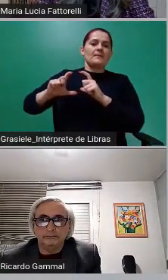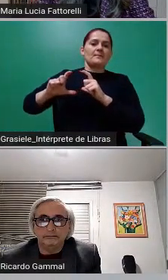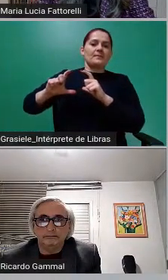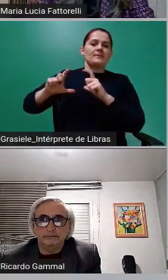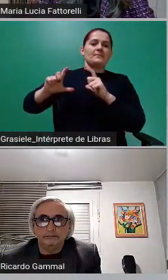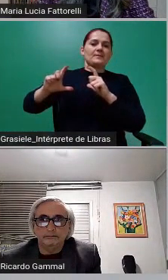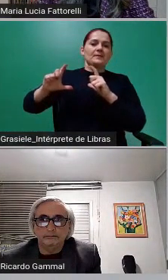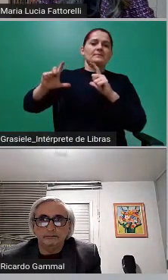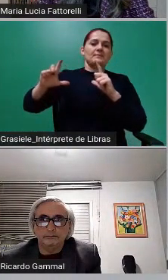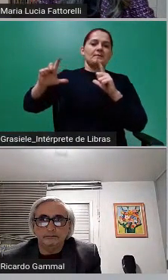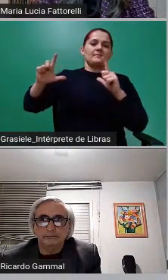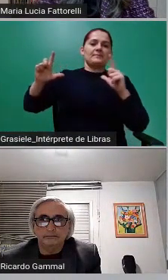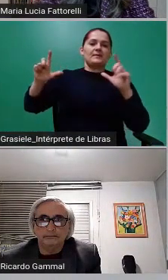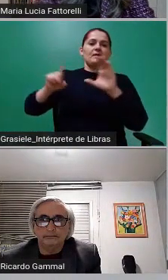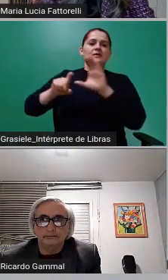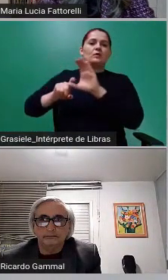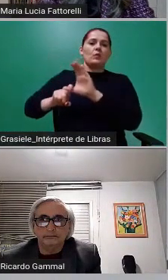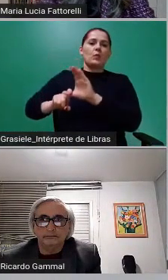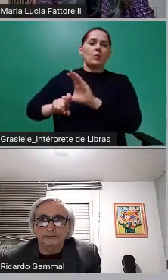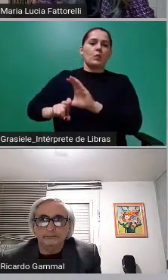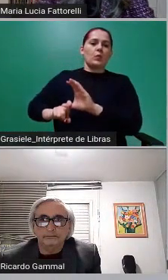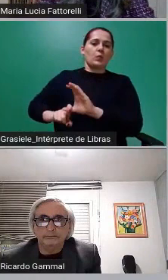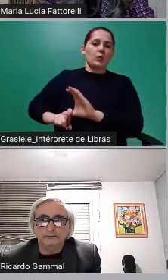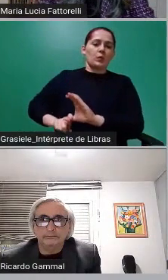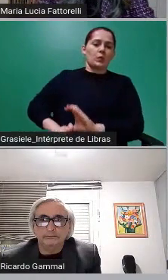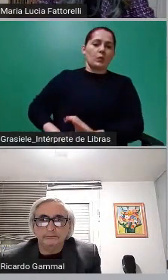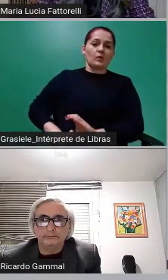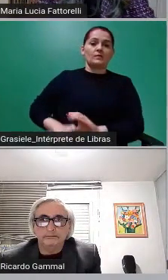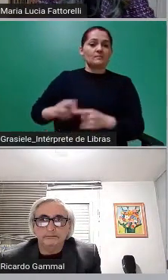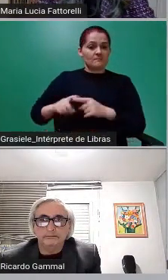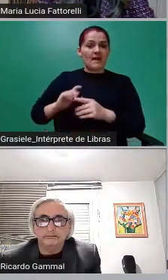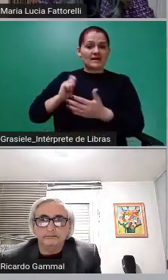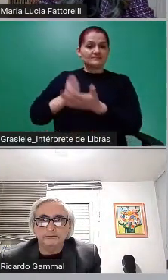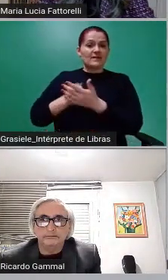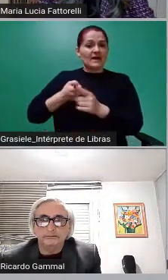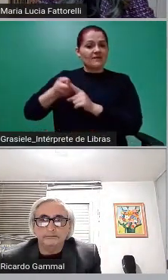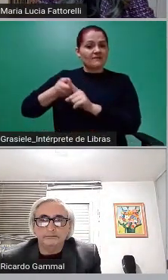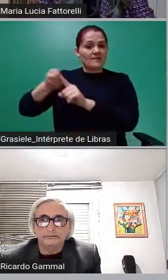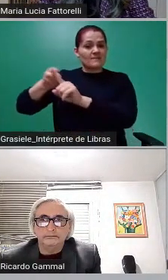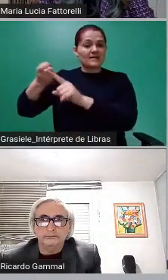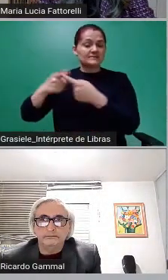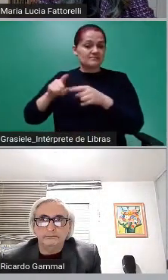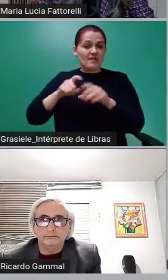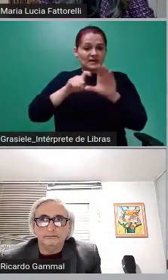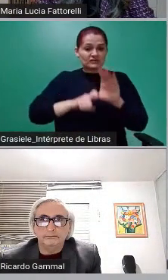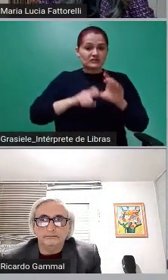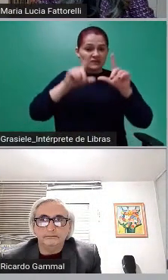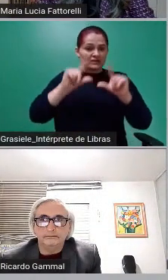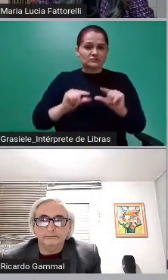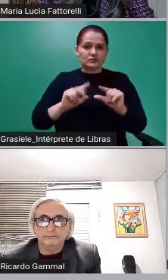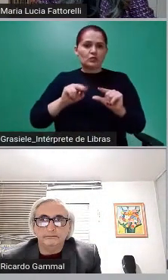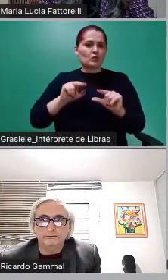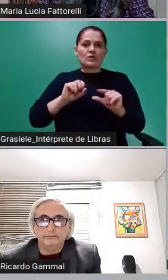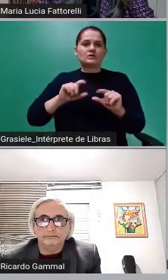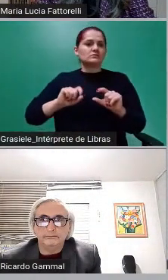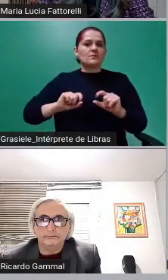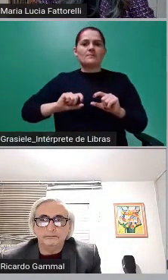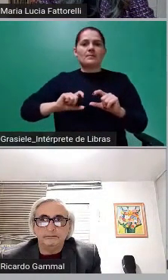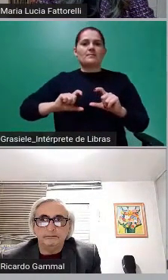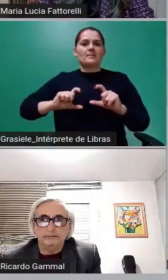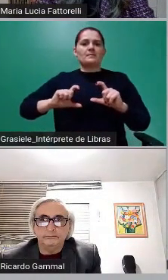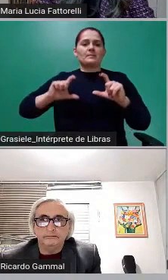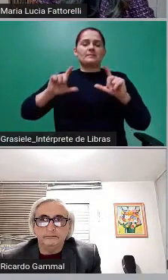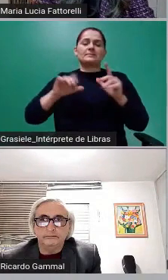rigorosamente em dia. O contrato de financiamento entre município e União